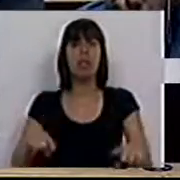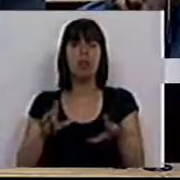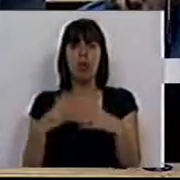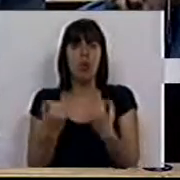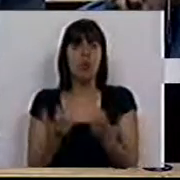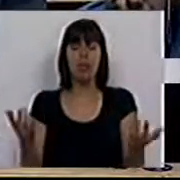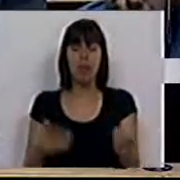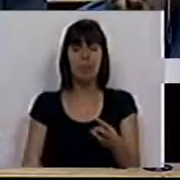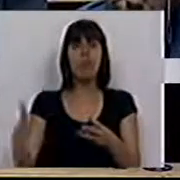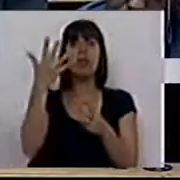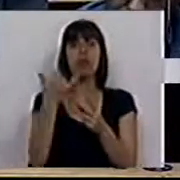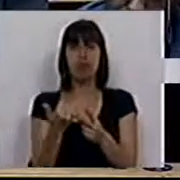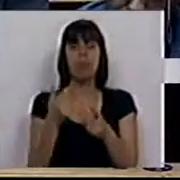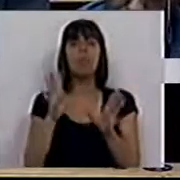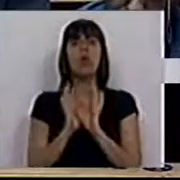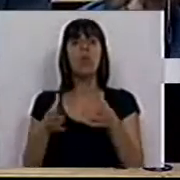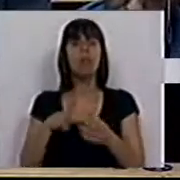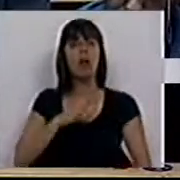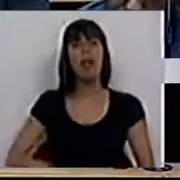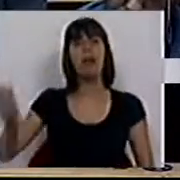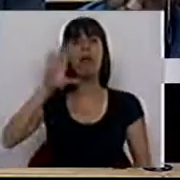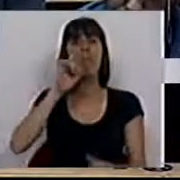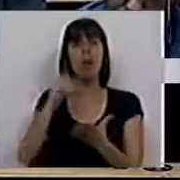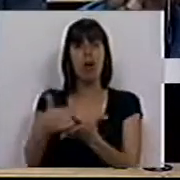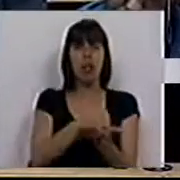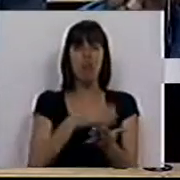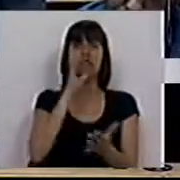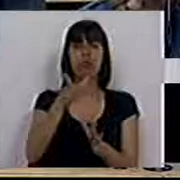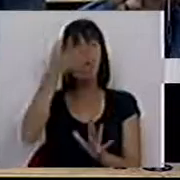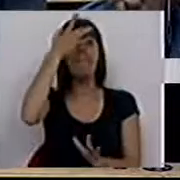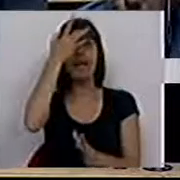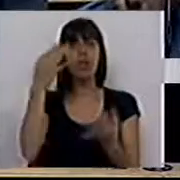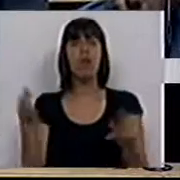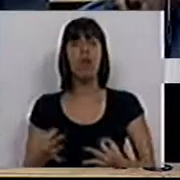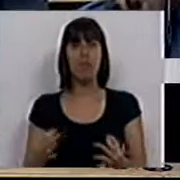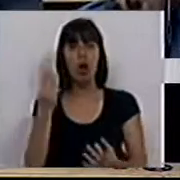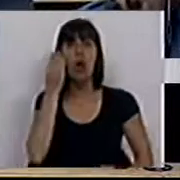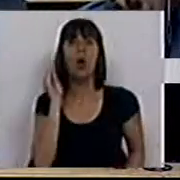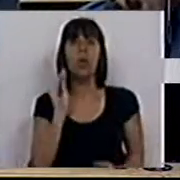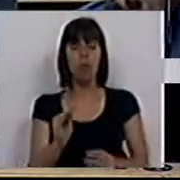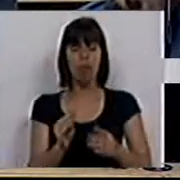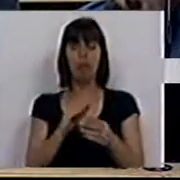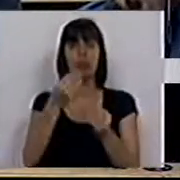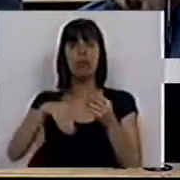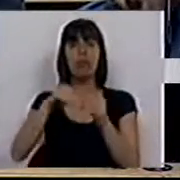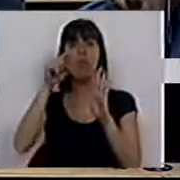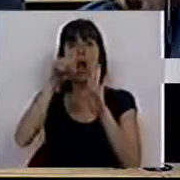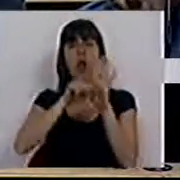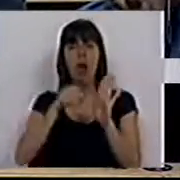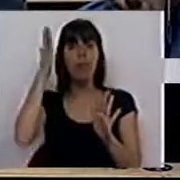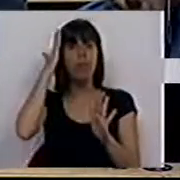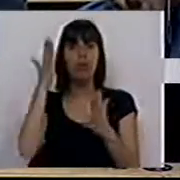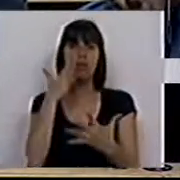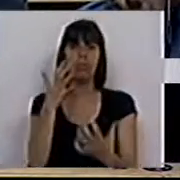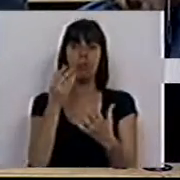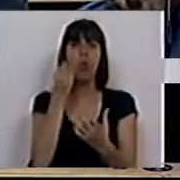sociedade. Em segundo lugar, a Comissão Nacional de Proteção de Dados, já aqui foi dito, fez um parecer no qual recomenda que seja editada uma norma que preveja